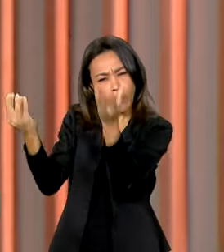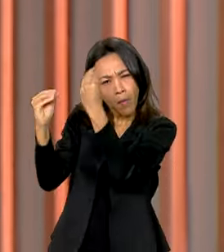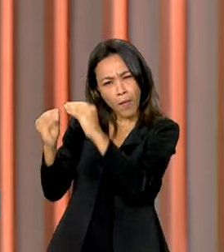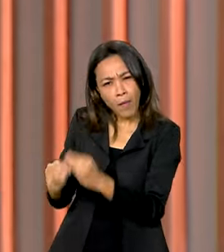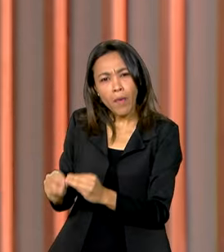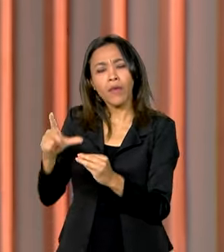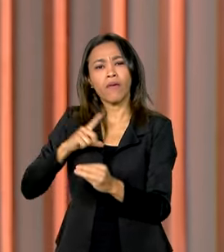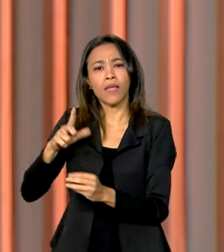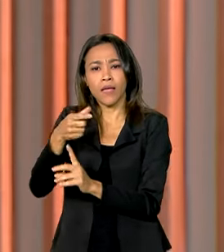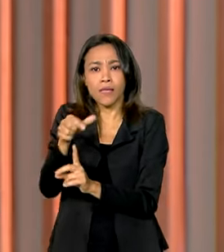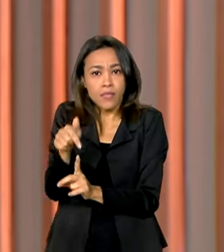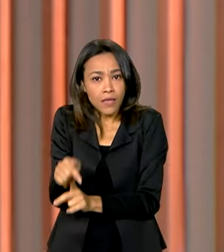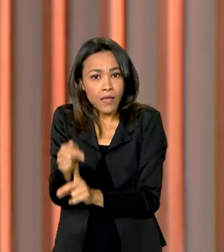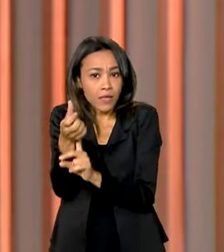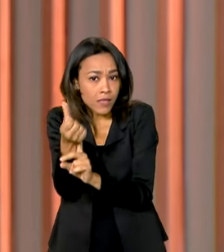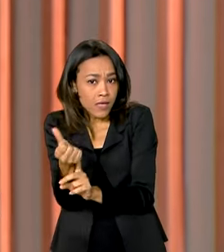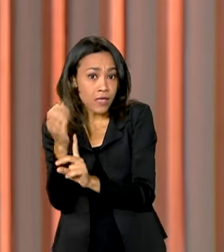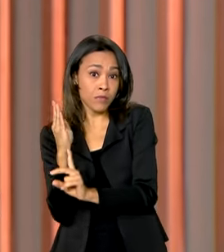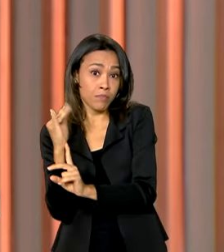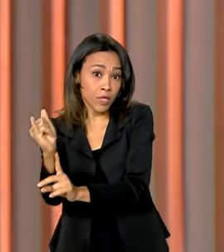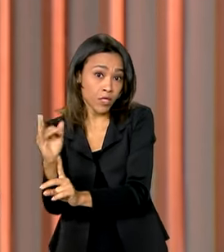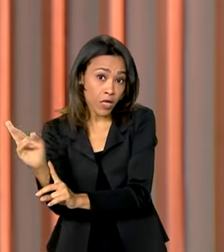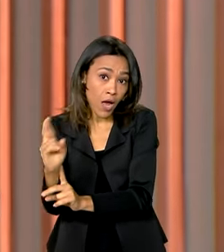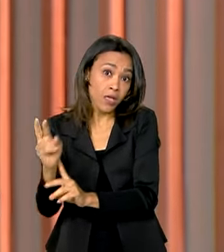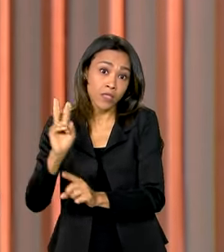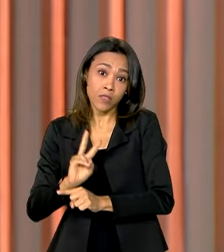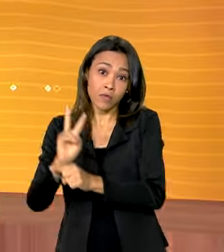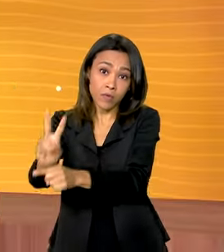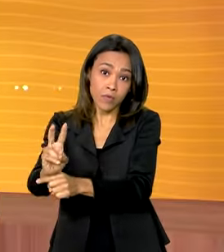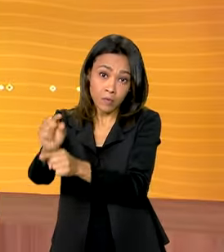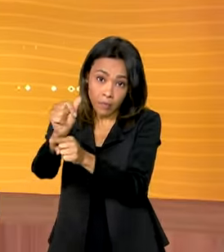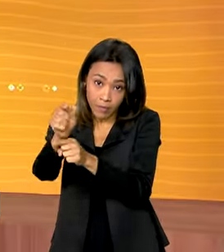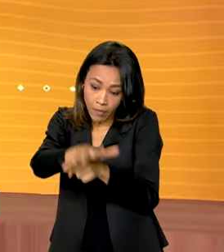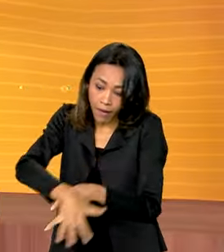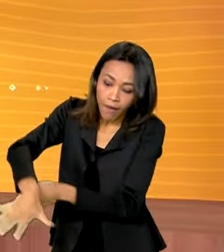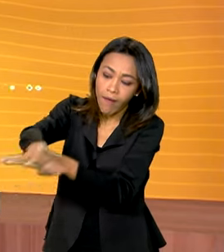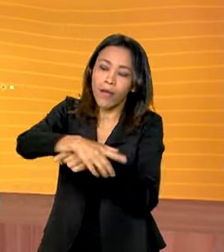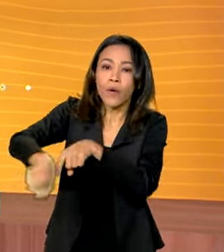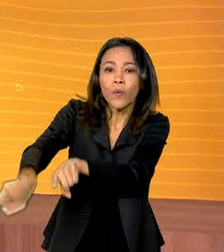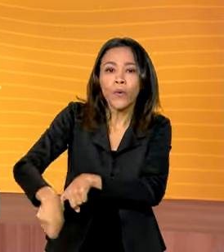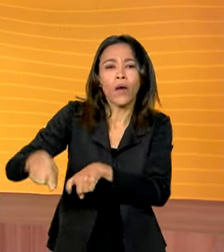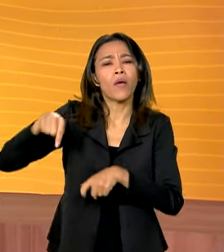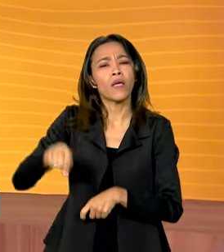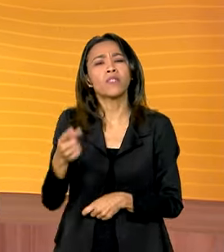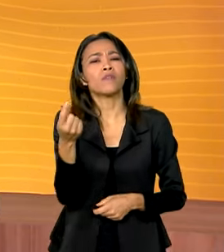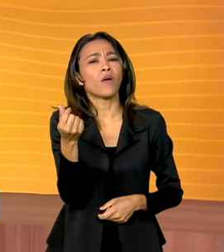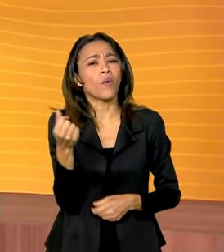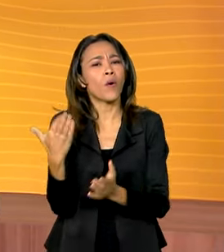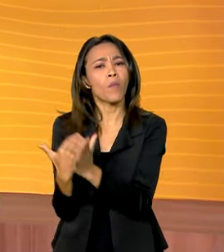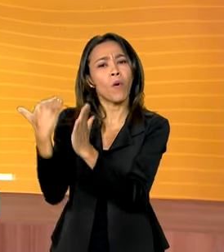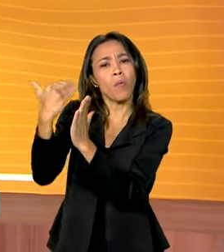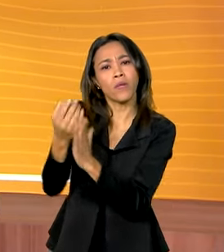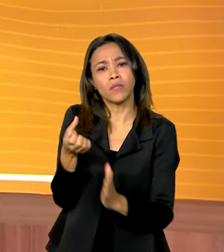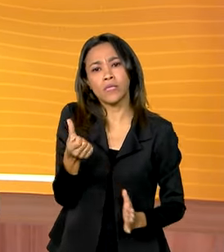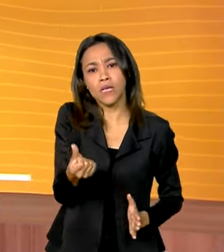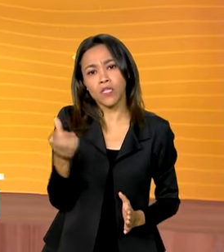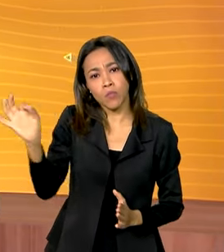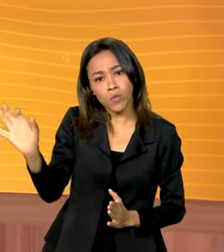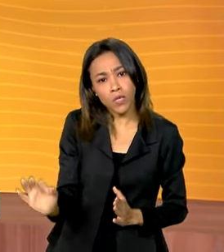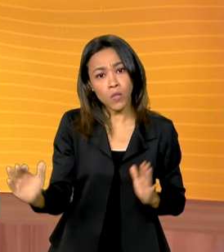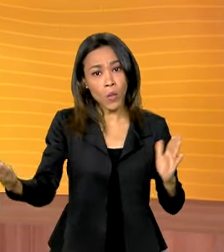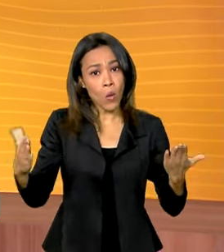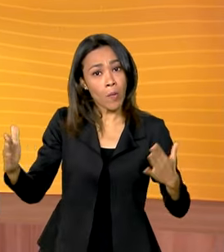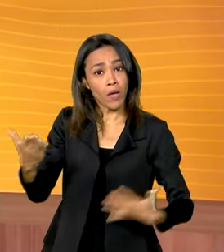destinar 76 bilhões de reais ao crédito rural. O valor representa um aumento de 6% em relação à safra